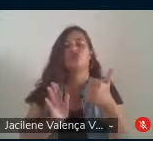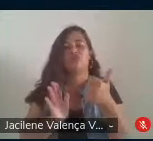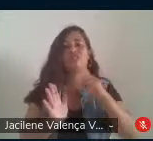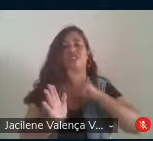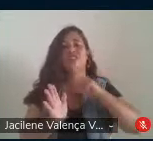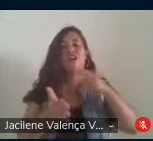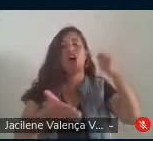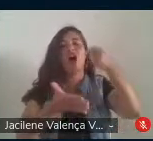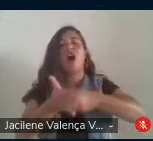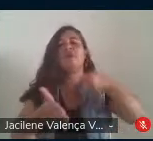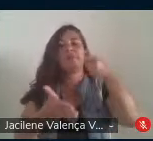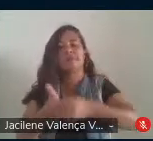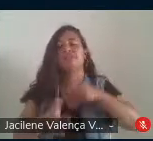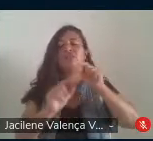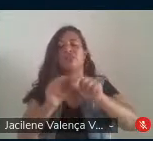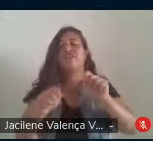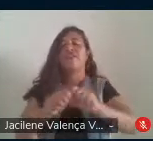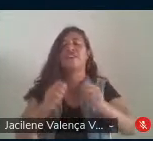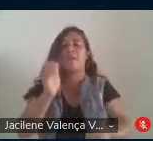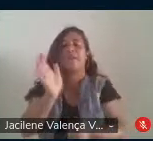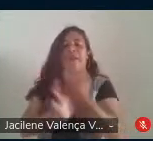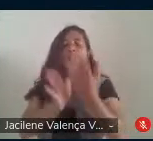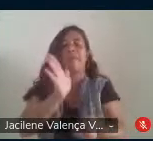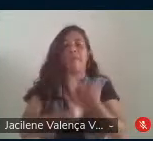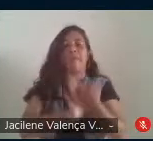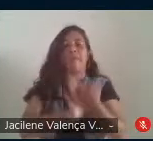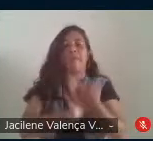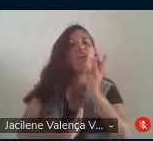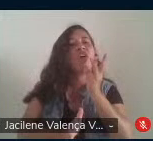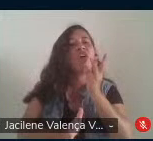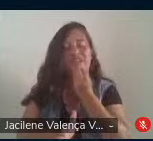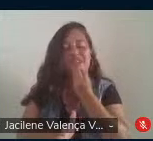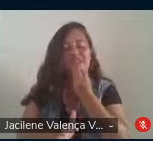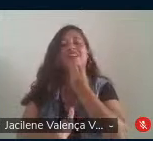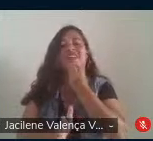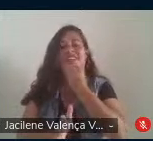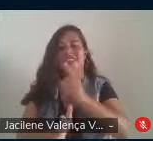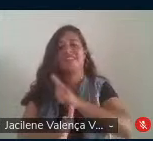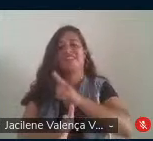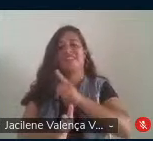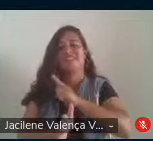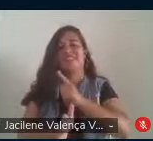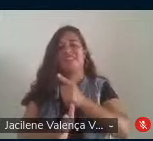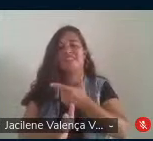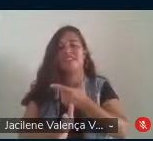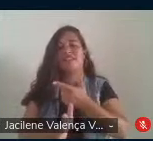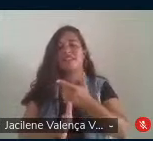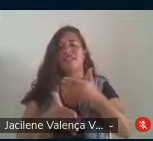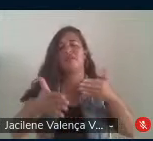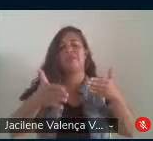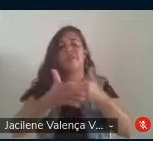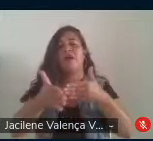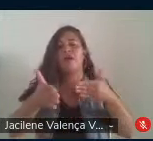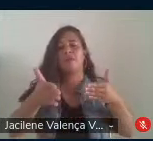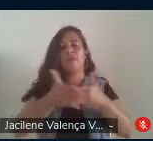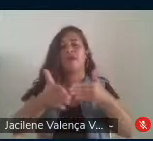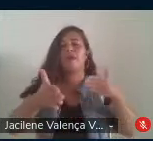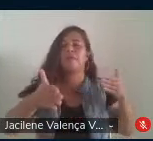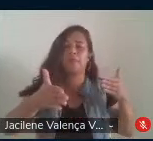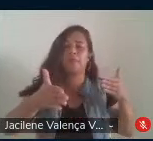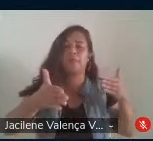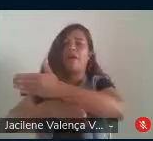obrigação de realizar uma produção de conhecimentos que rompa fronteiras, se recria,